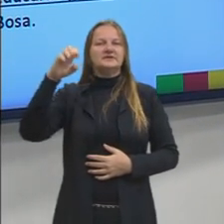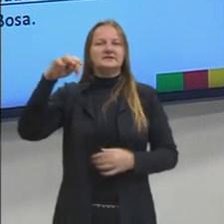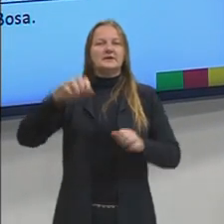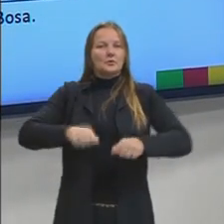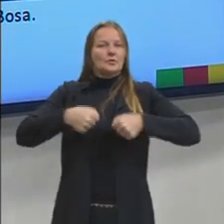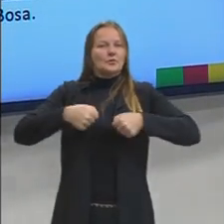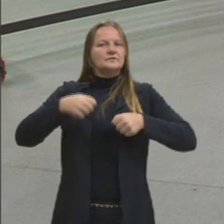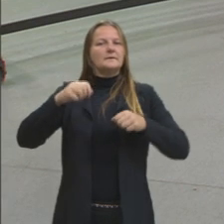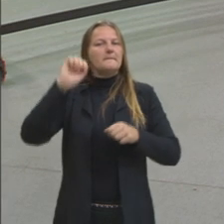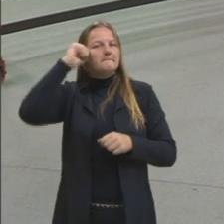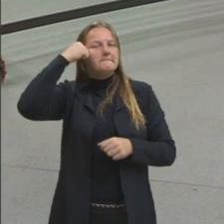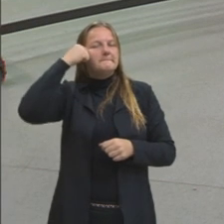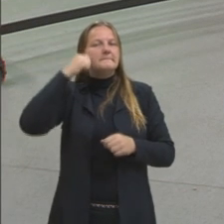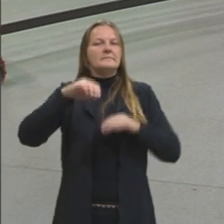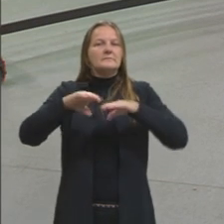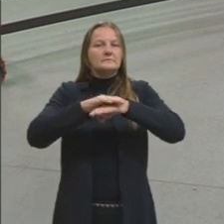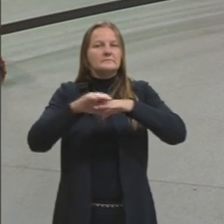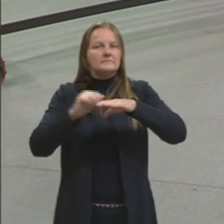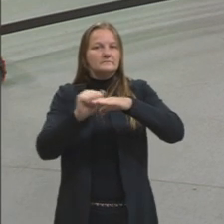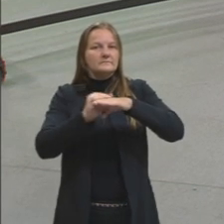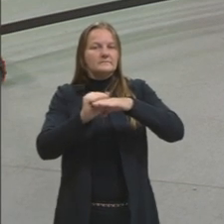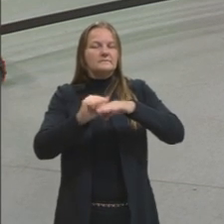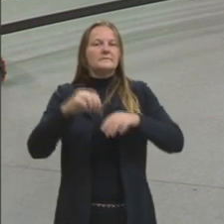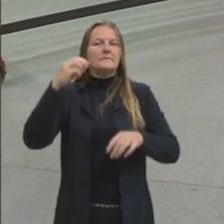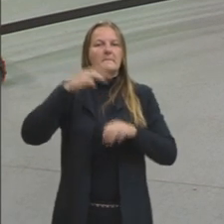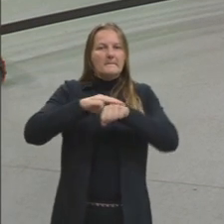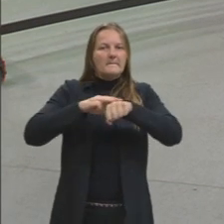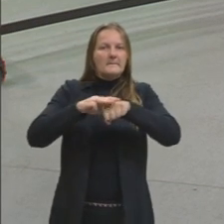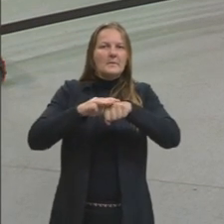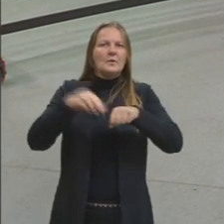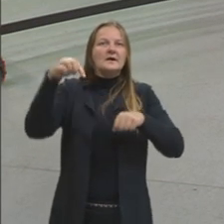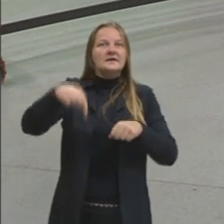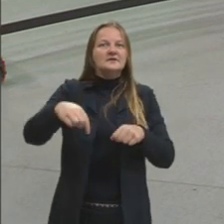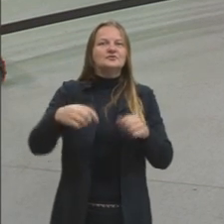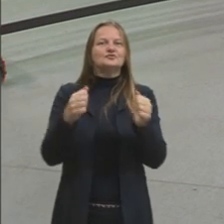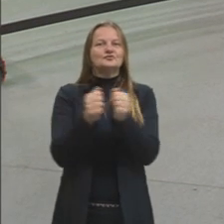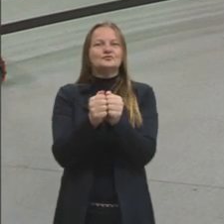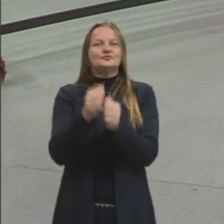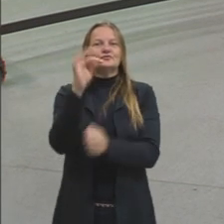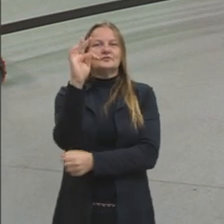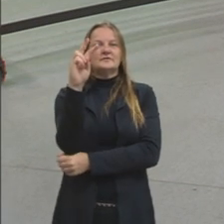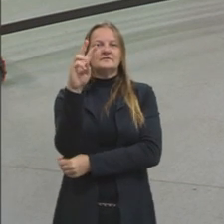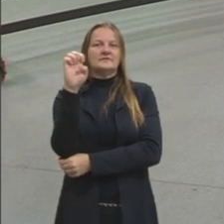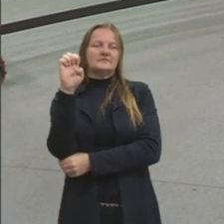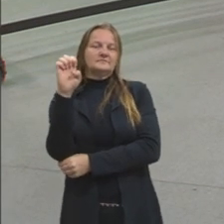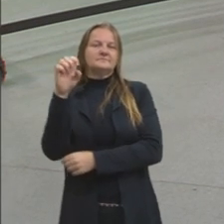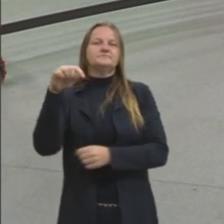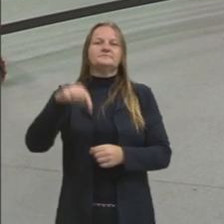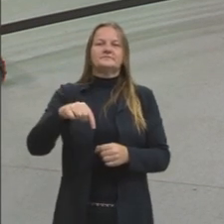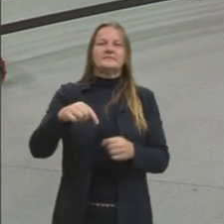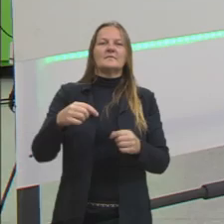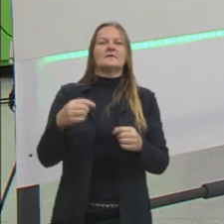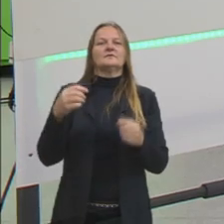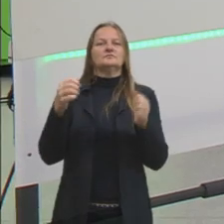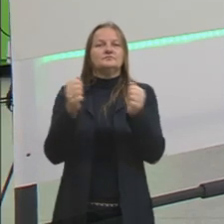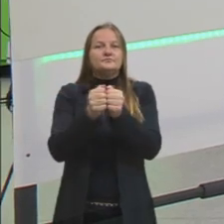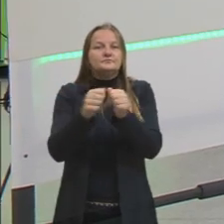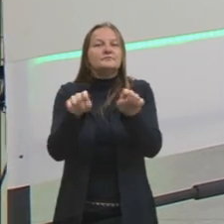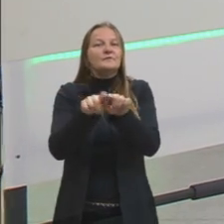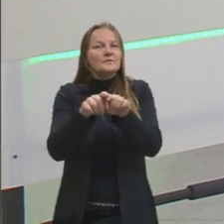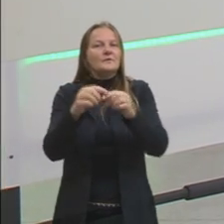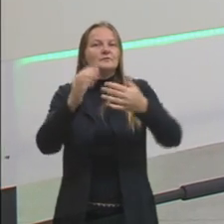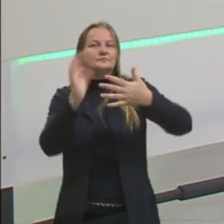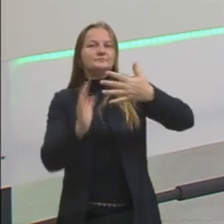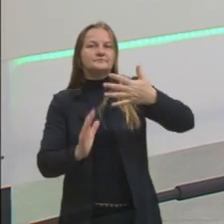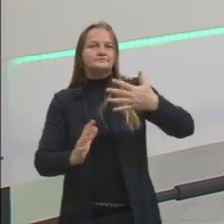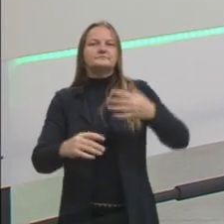um calçado marrom e estou aqui no estúdio da TVE em Porto Alegre, junto com o pessoal aqui da equipe técnica e junto também com as meninas, as